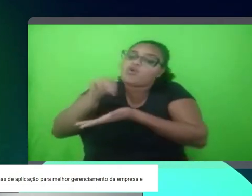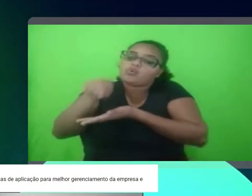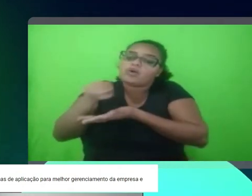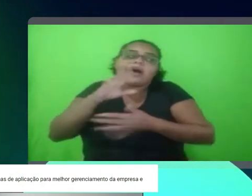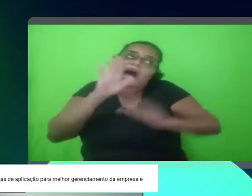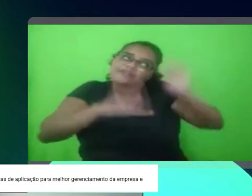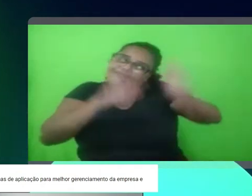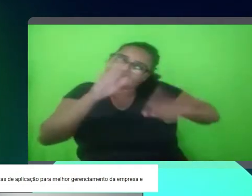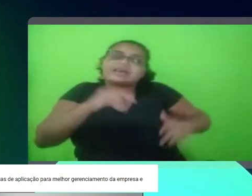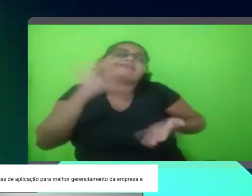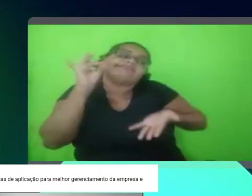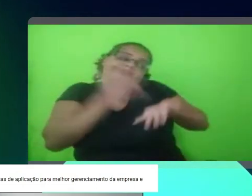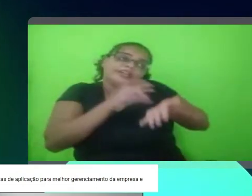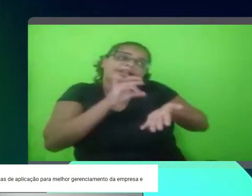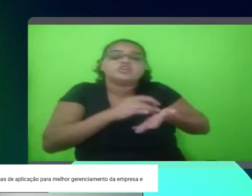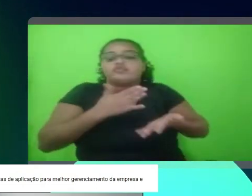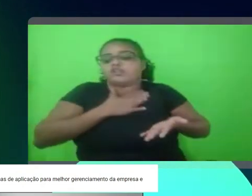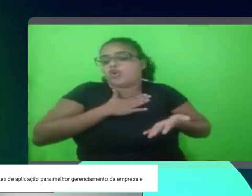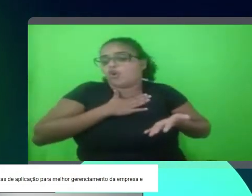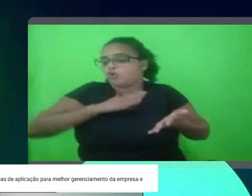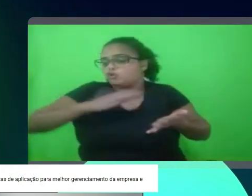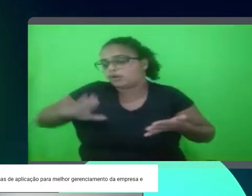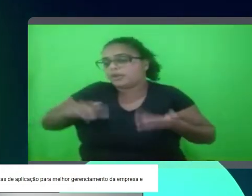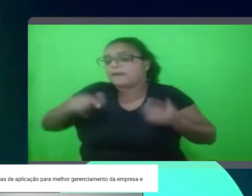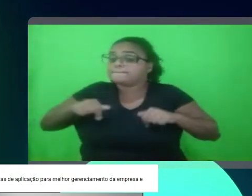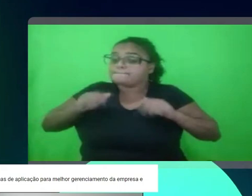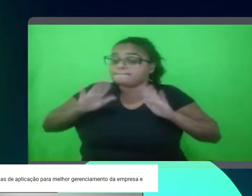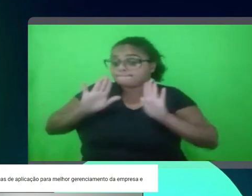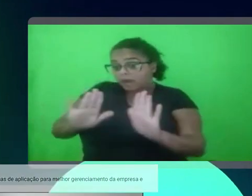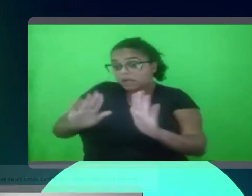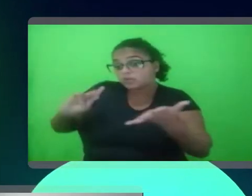vezes, não é a que você gostaria, né, mas é o que realmente aconteceu.